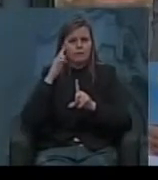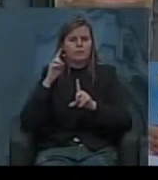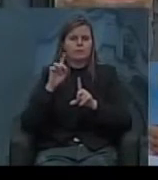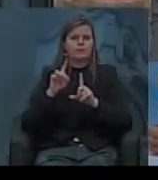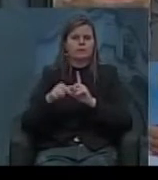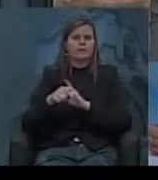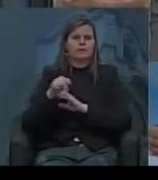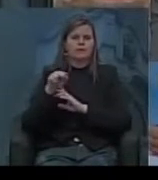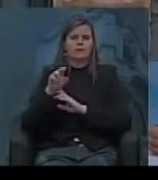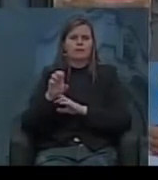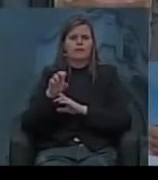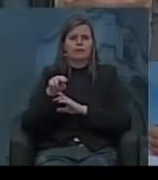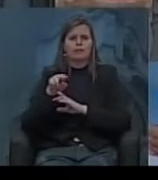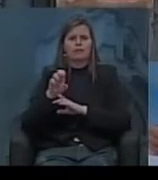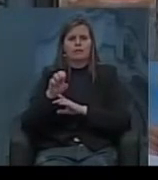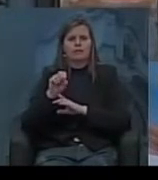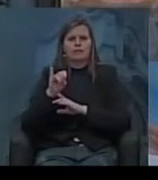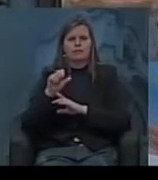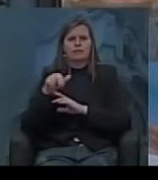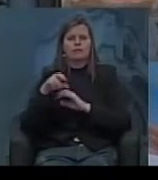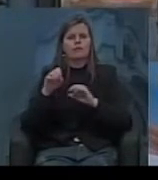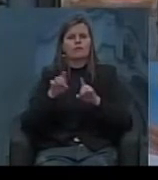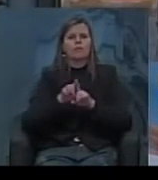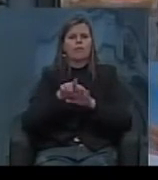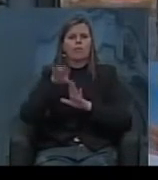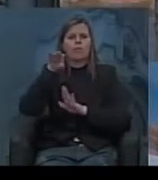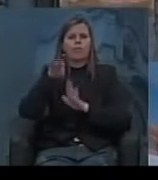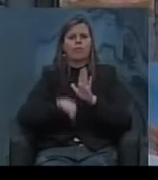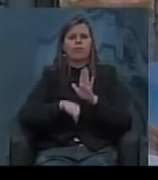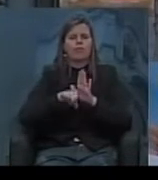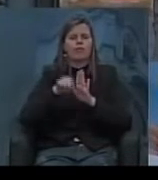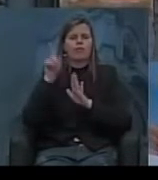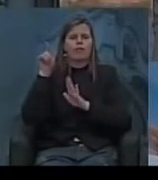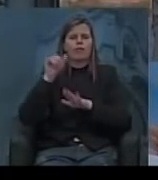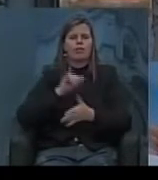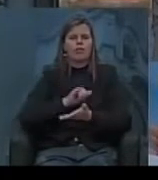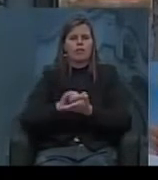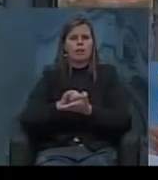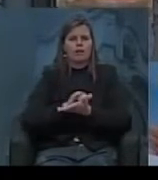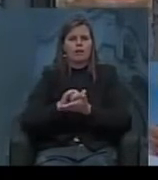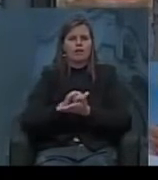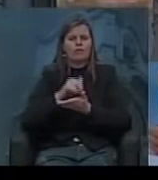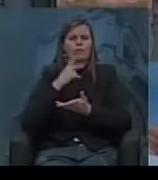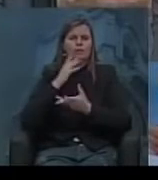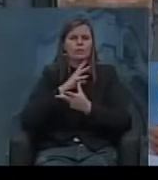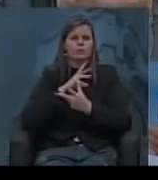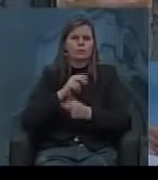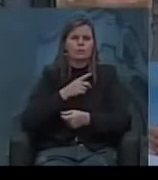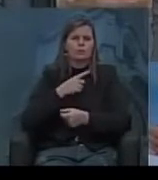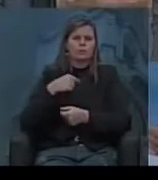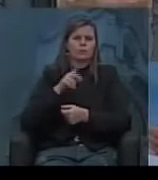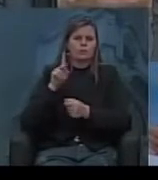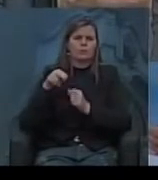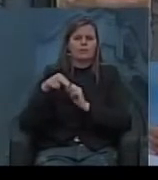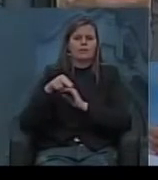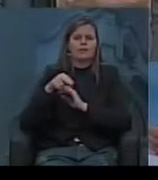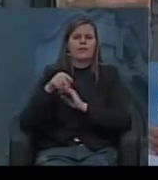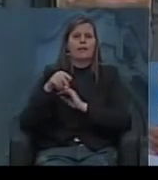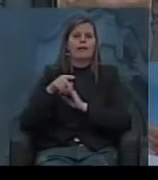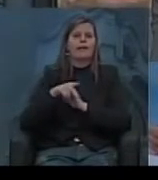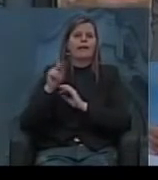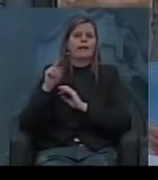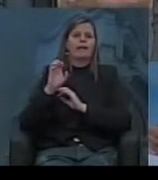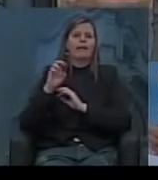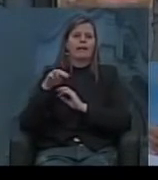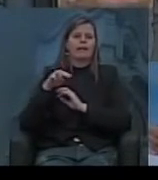Vargas ou seja depois da quebra da bolsa de Nova York havia até uma piadinha que todos somos keynesianos ou seja até a década de 60 até a década de